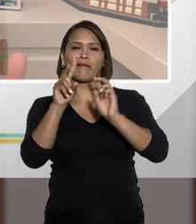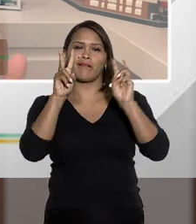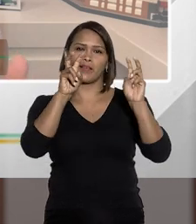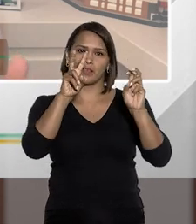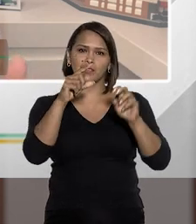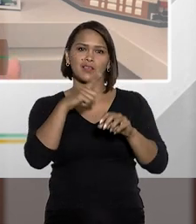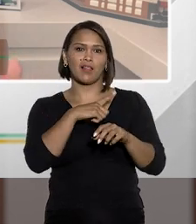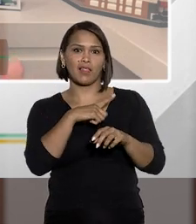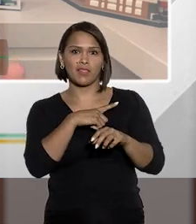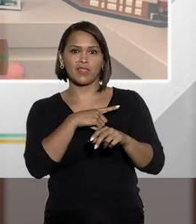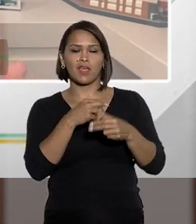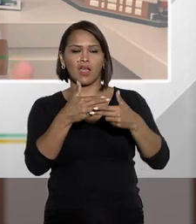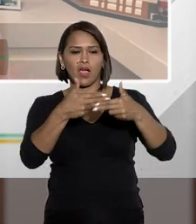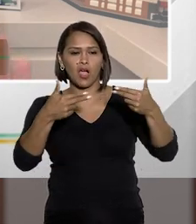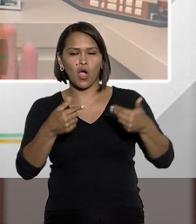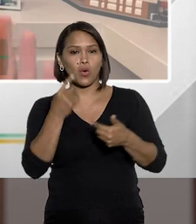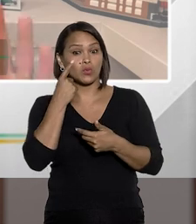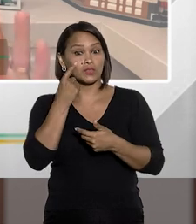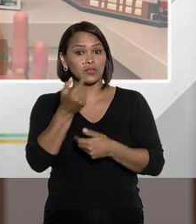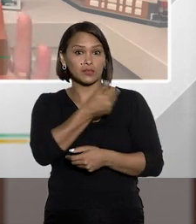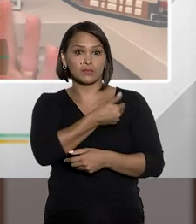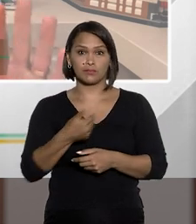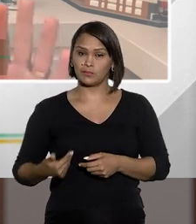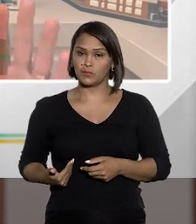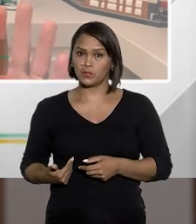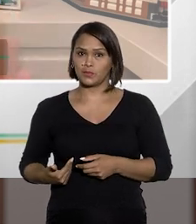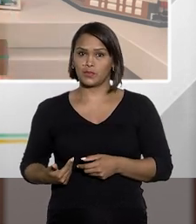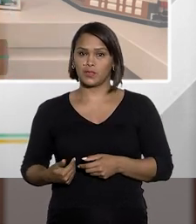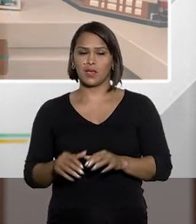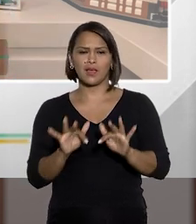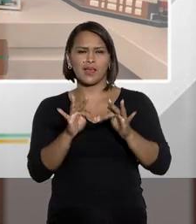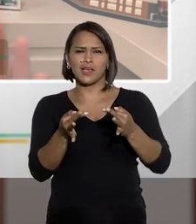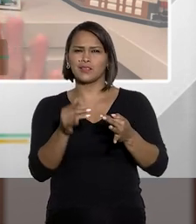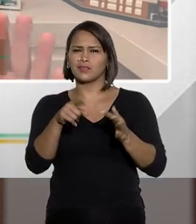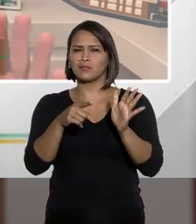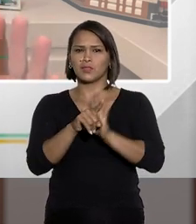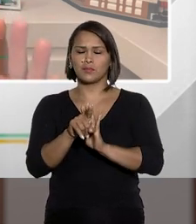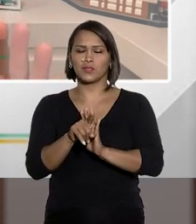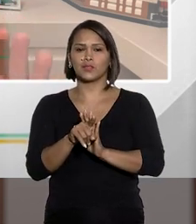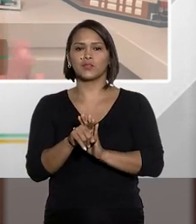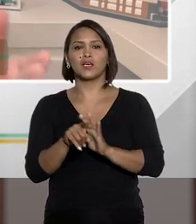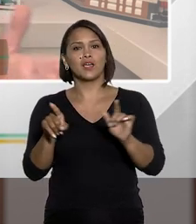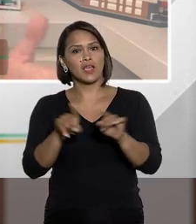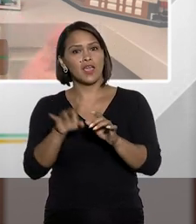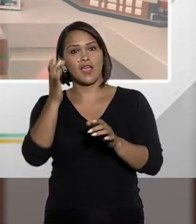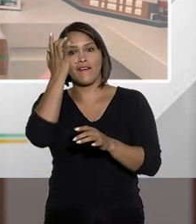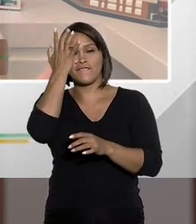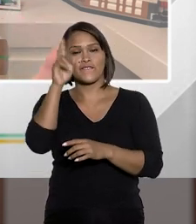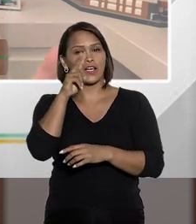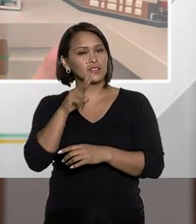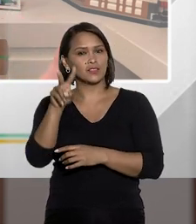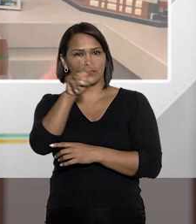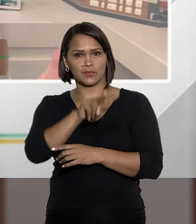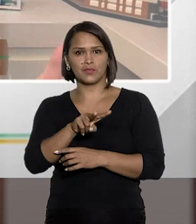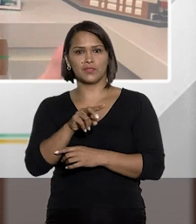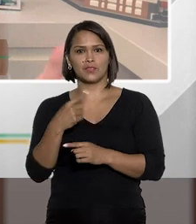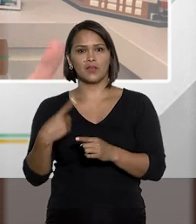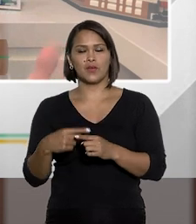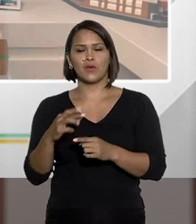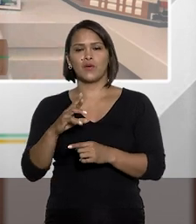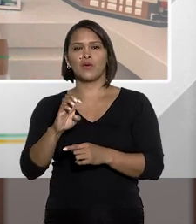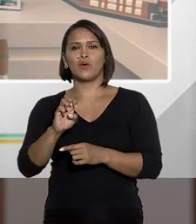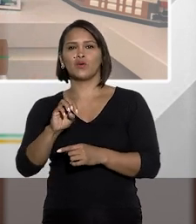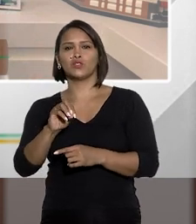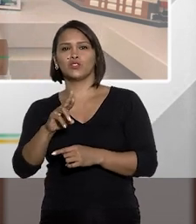é se ela atende ou não a algum interesse público. É muito simples a pergunta e, aliás, é fácil de visualizar